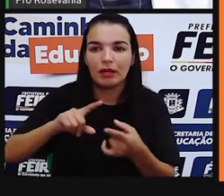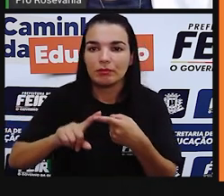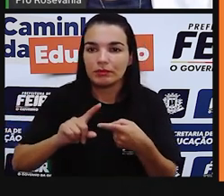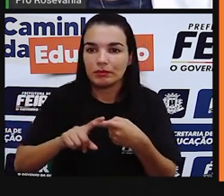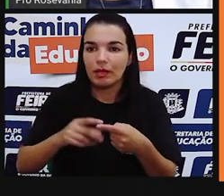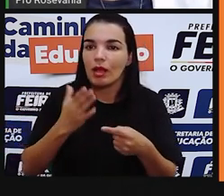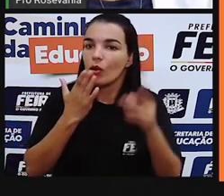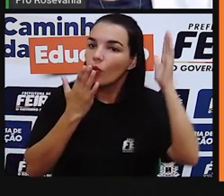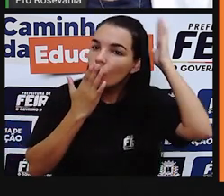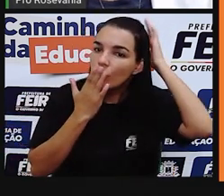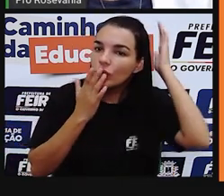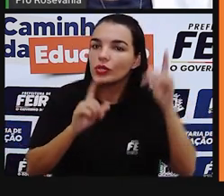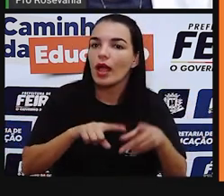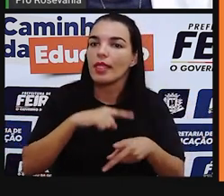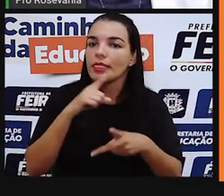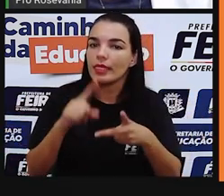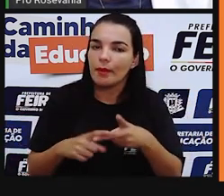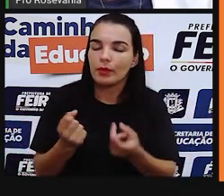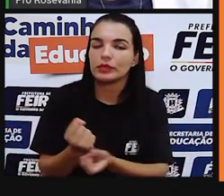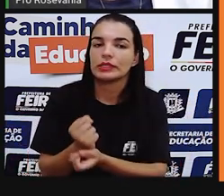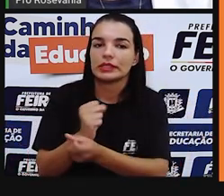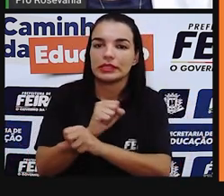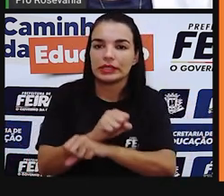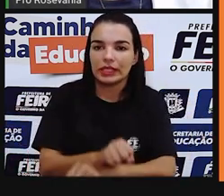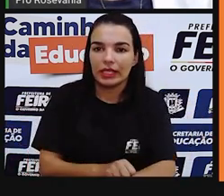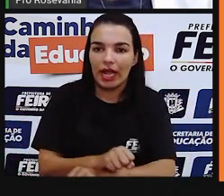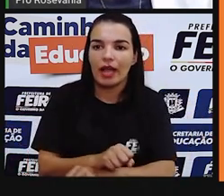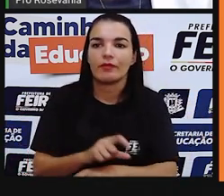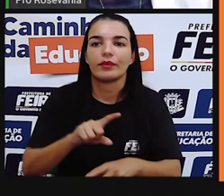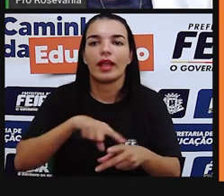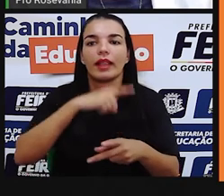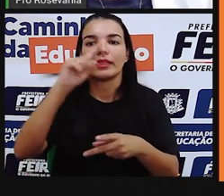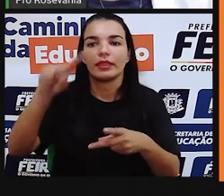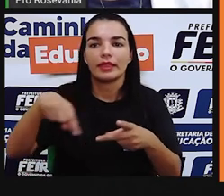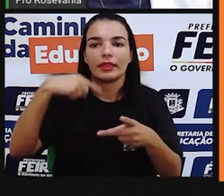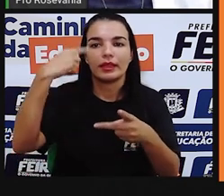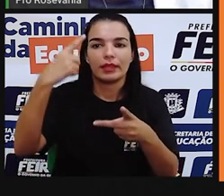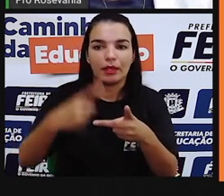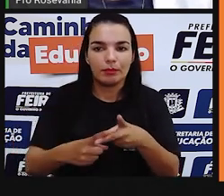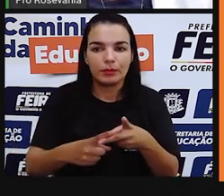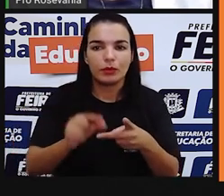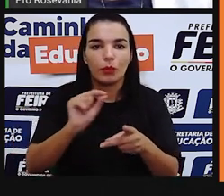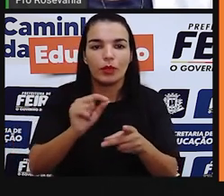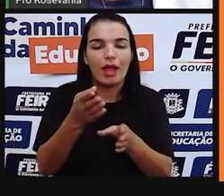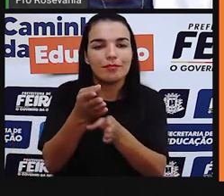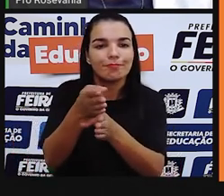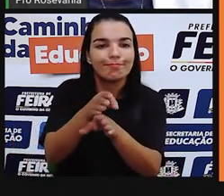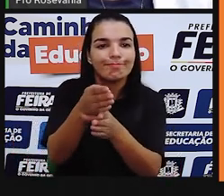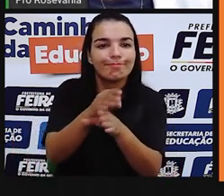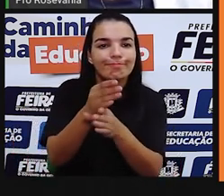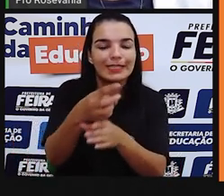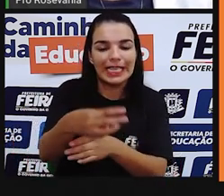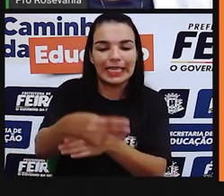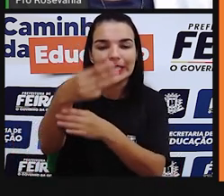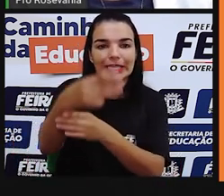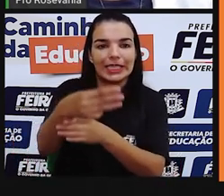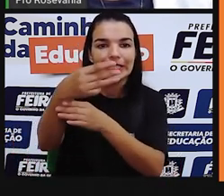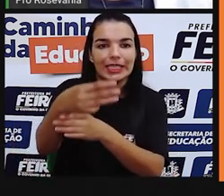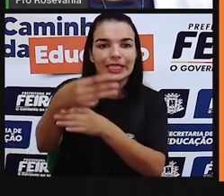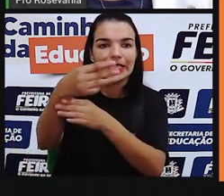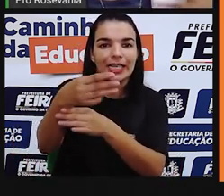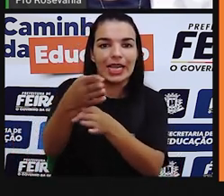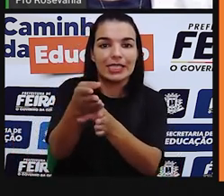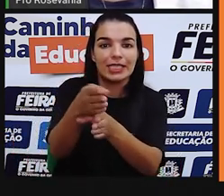chegada dos travos deles formou-se uma população triívida no caso